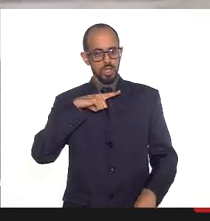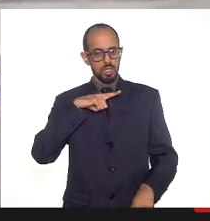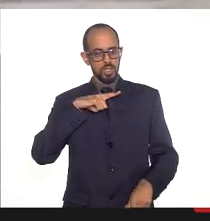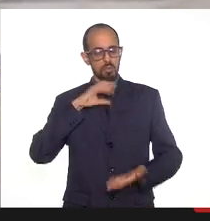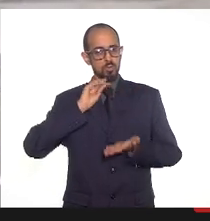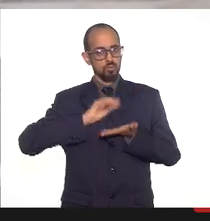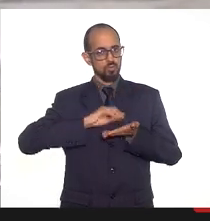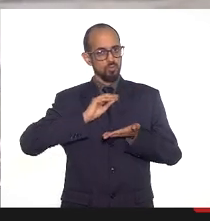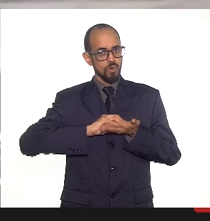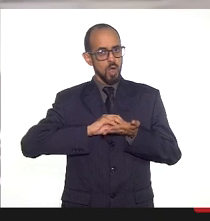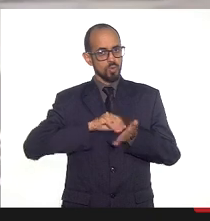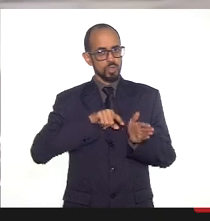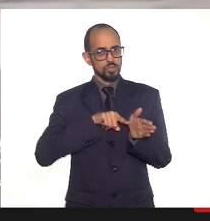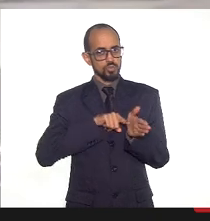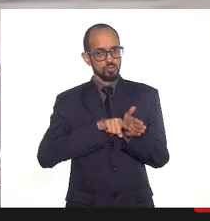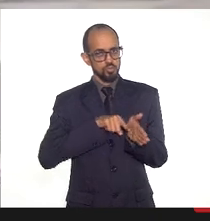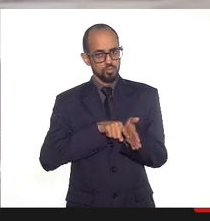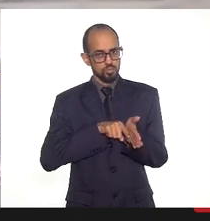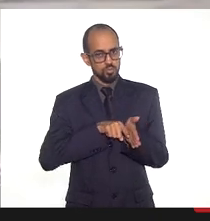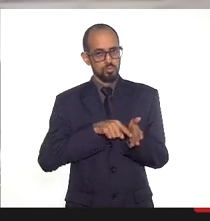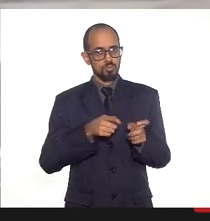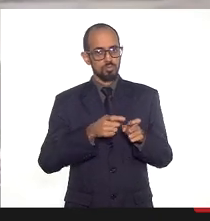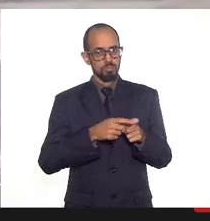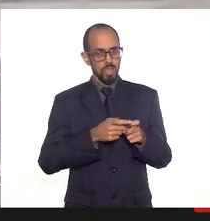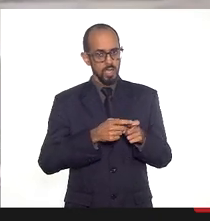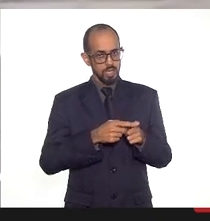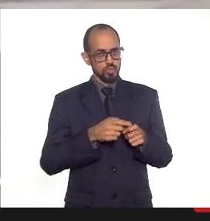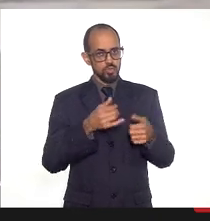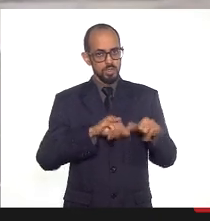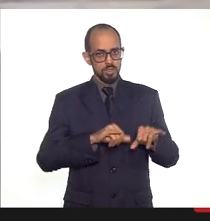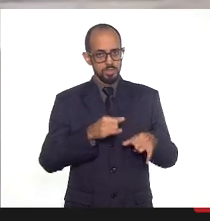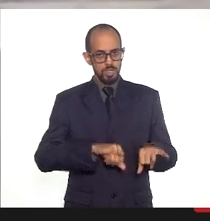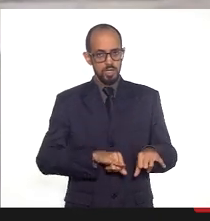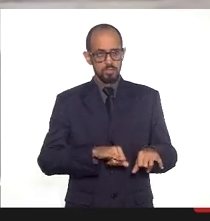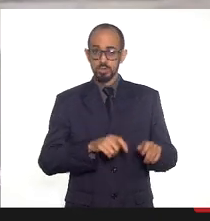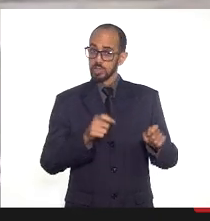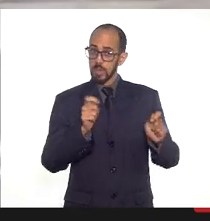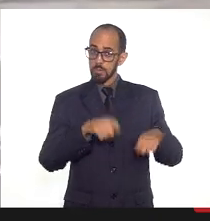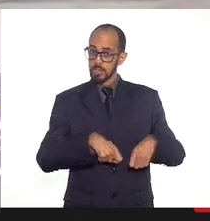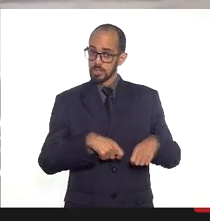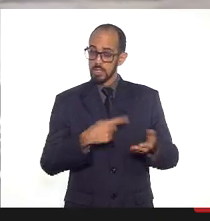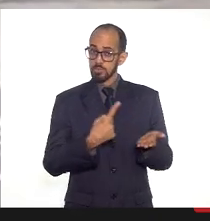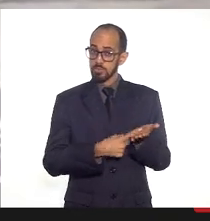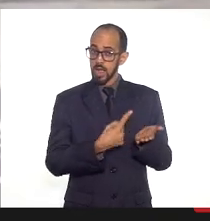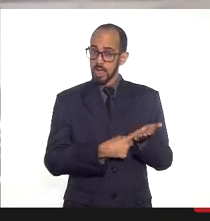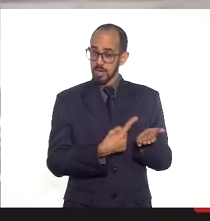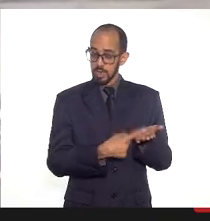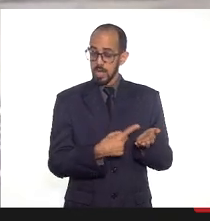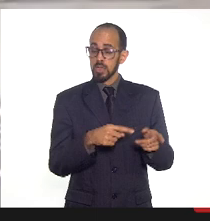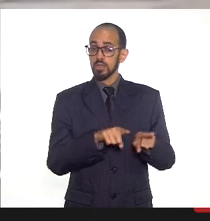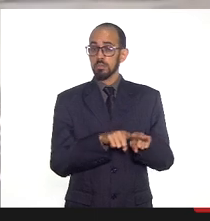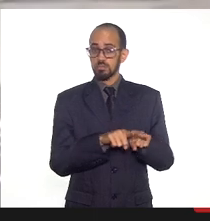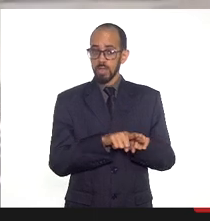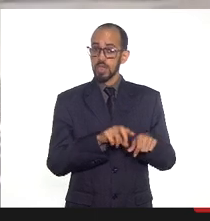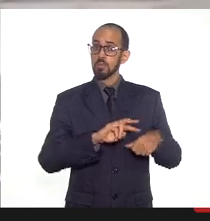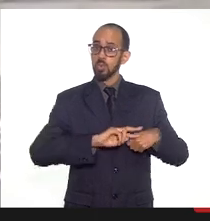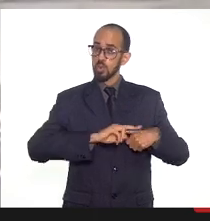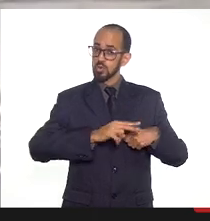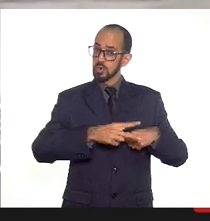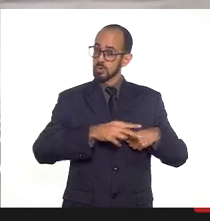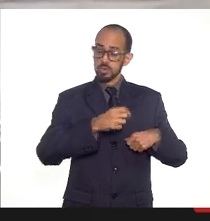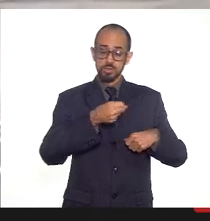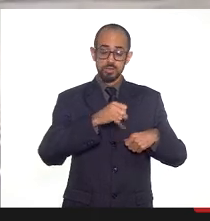consulta, falta de exame, possibilidade de agendamento de exame e, por via de consequência, sem um bom